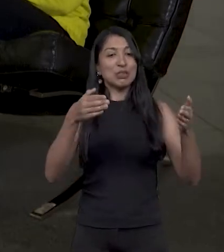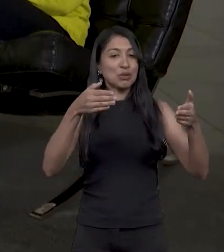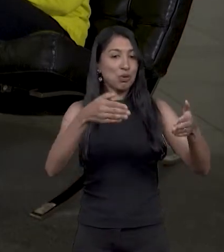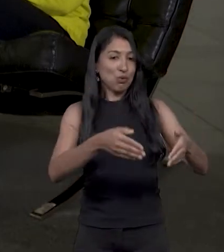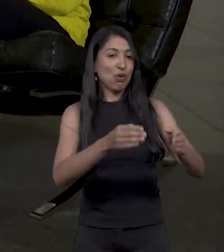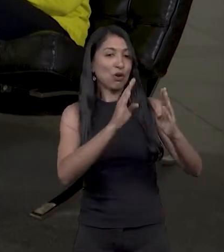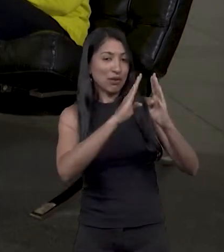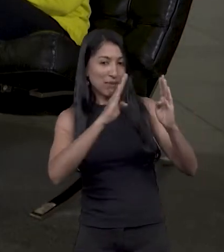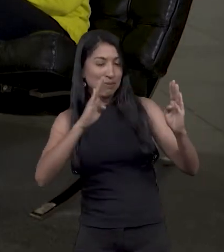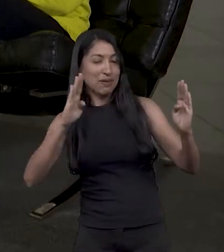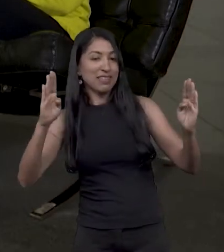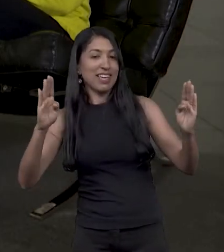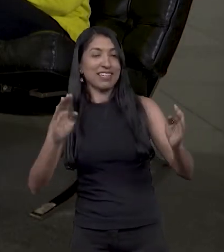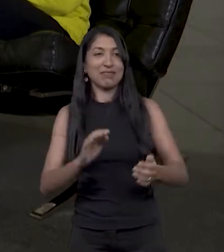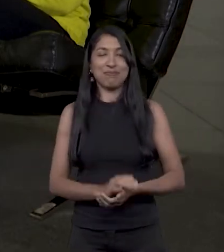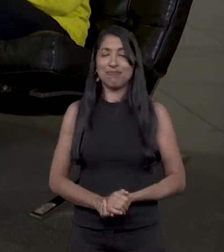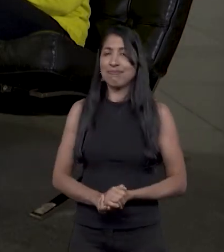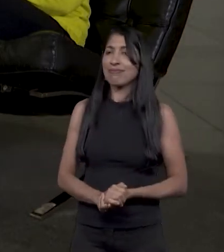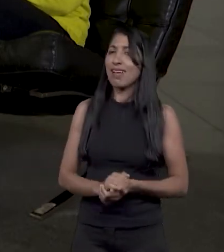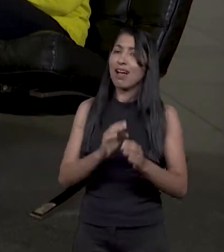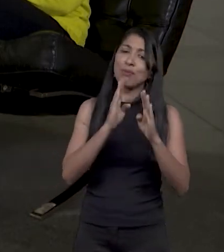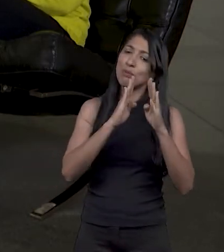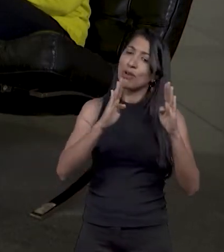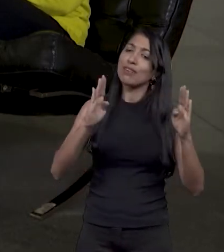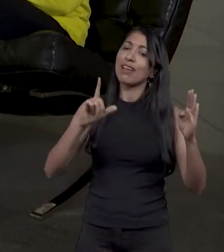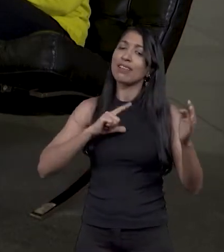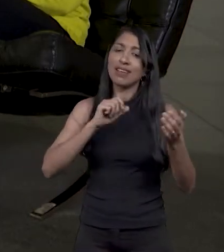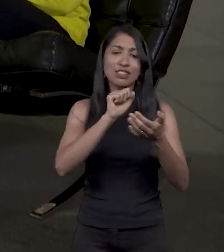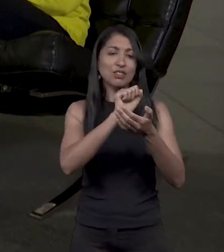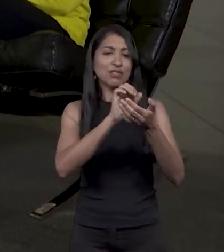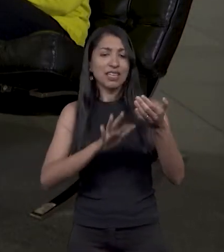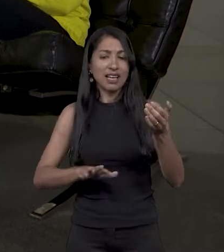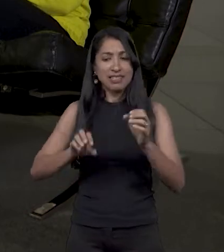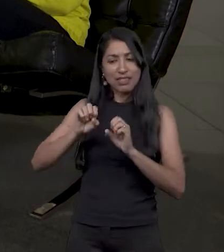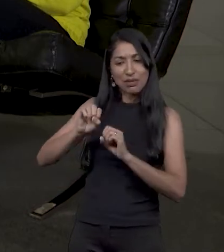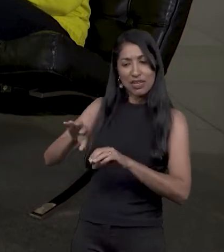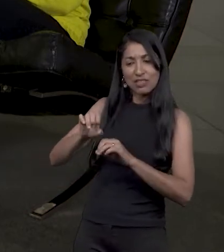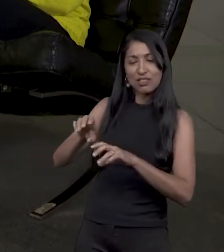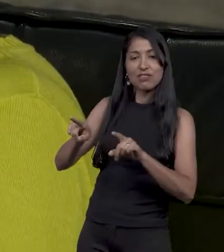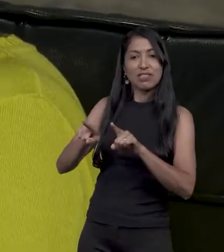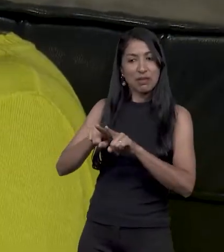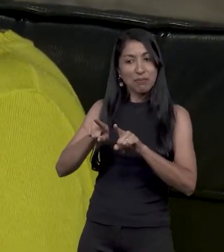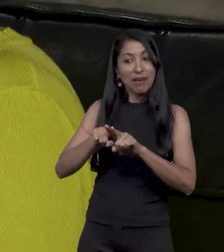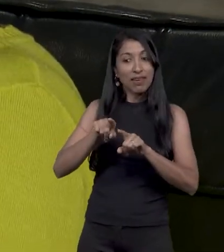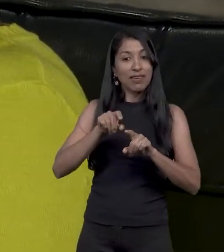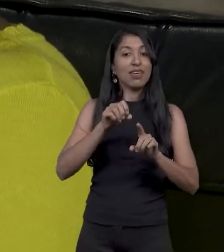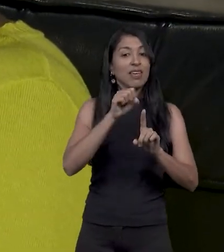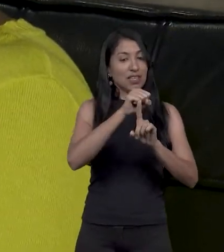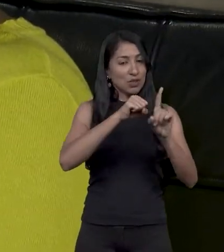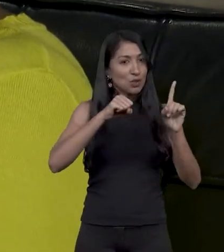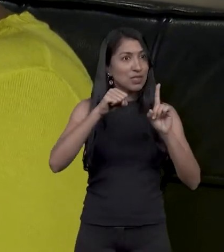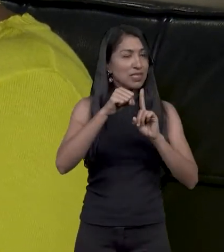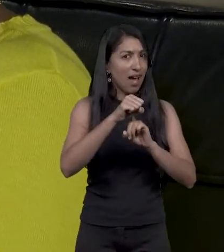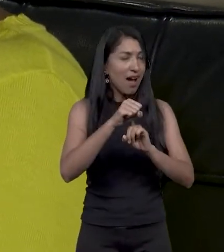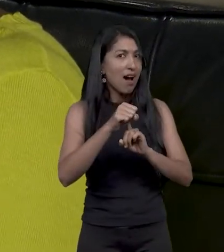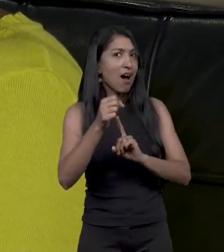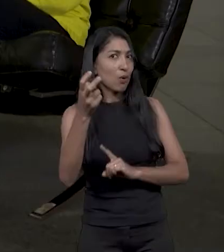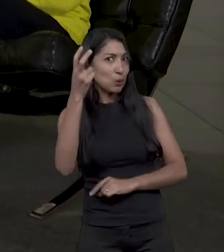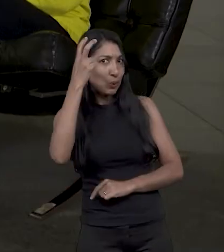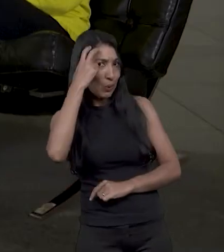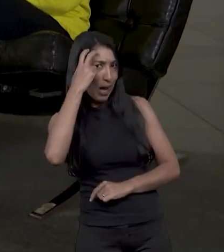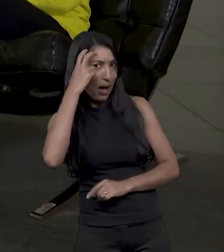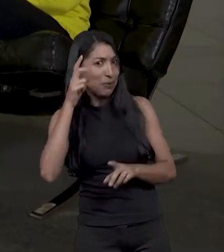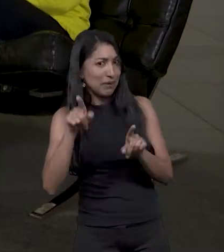biblioteca, ela tem atividades educativas e tem atividades sociais, culturais. Fala um pouco dessas atividades.